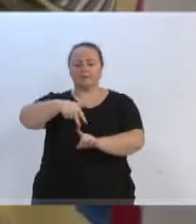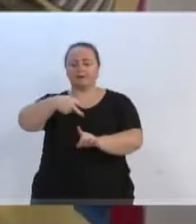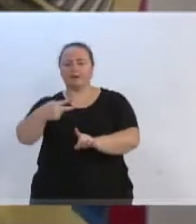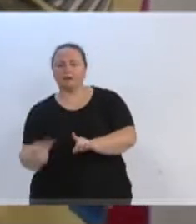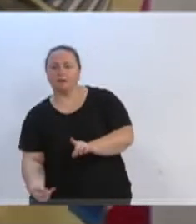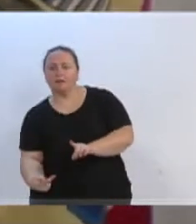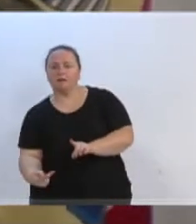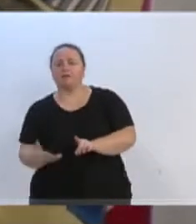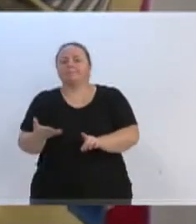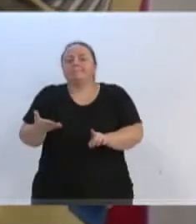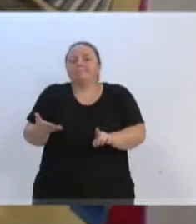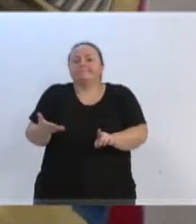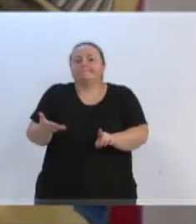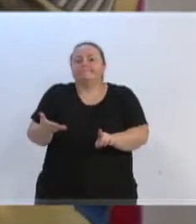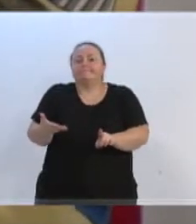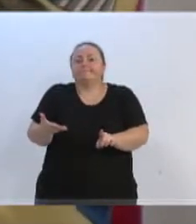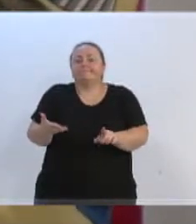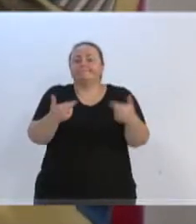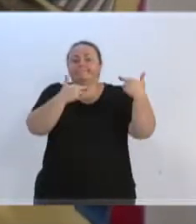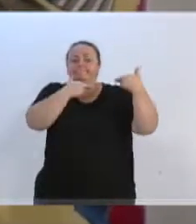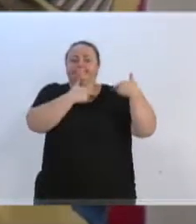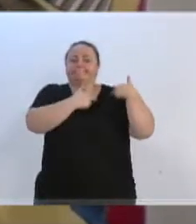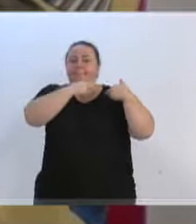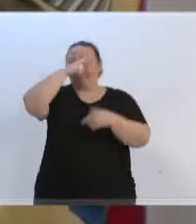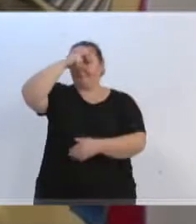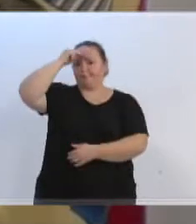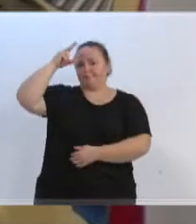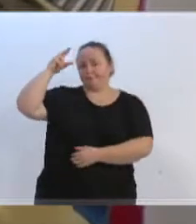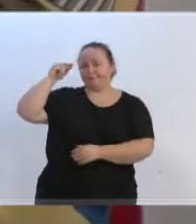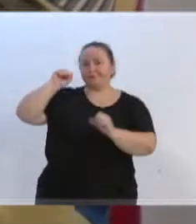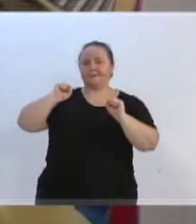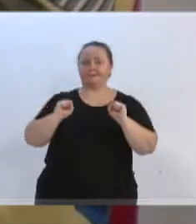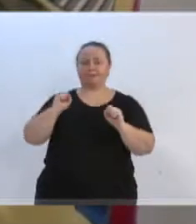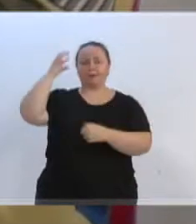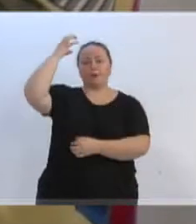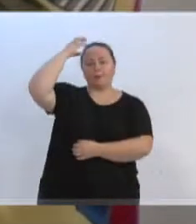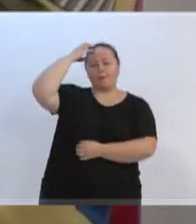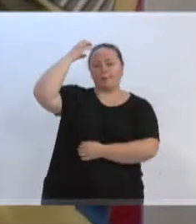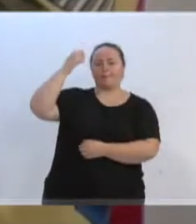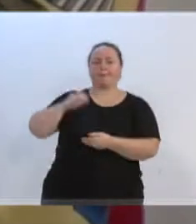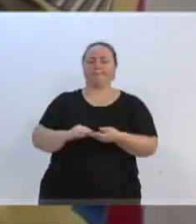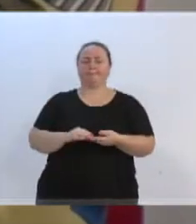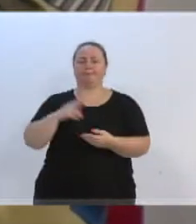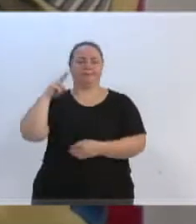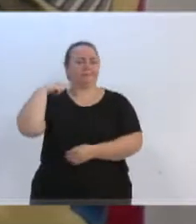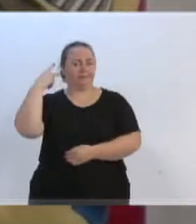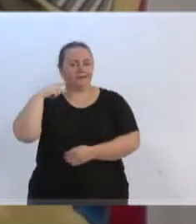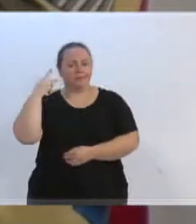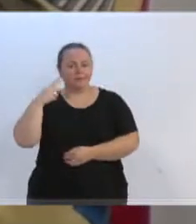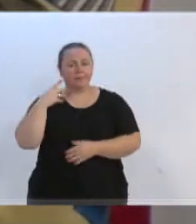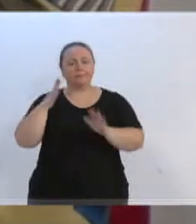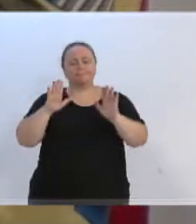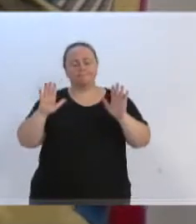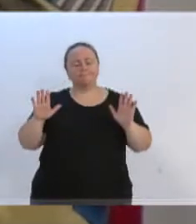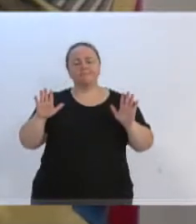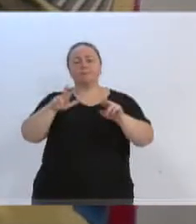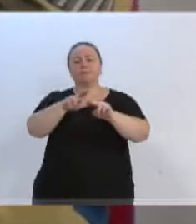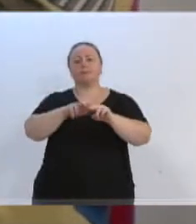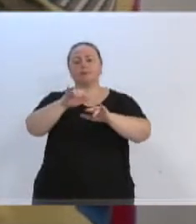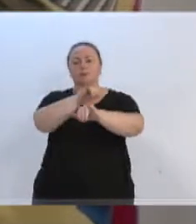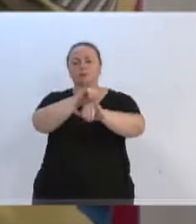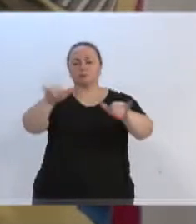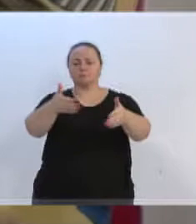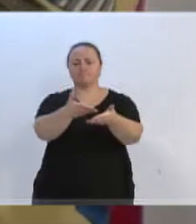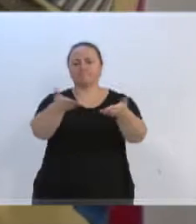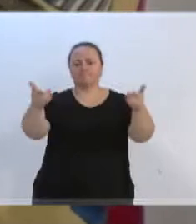problema, vereador Bruno, a culpa é do prefeito, a culpa é dos vereadores, a culpa é do município. Então, chamo a atenção de todos e que tenham